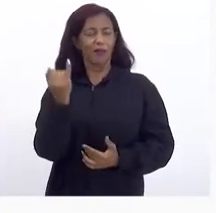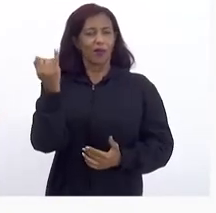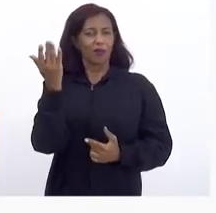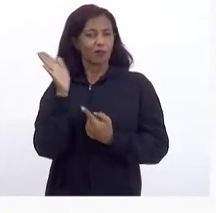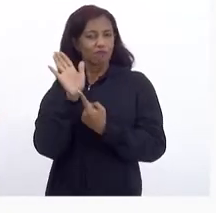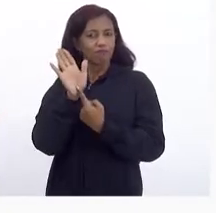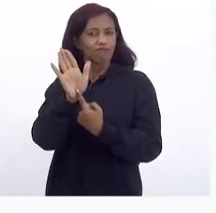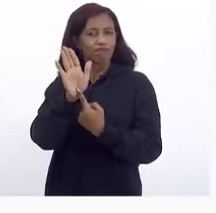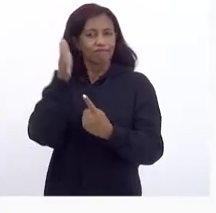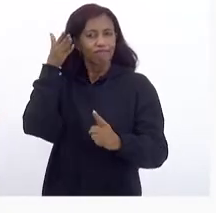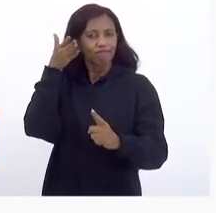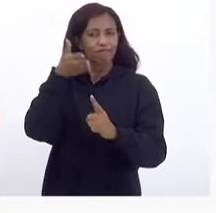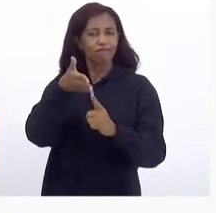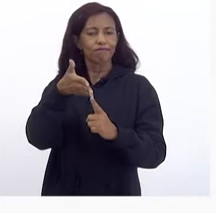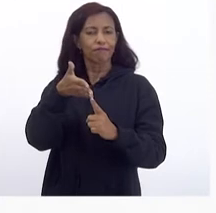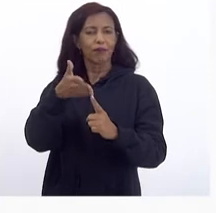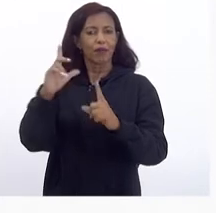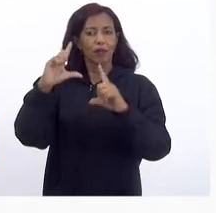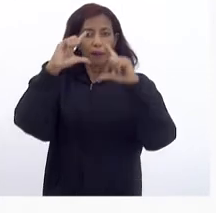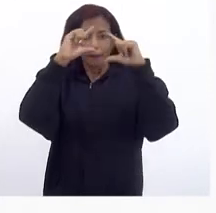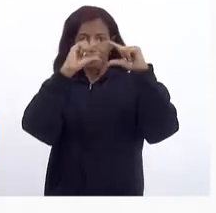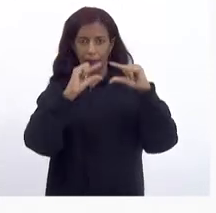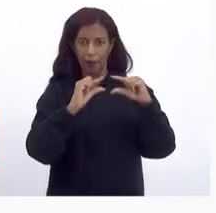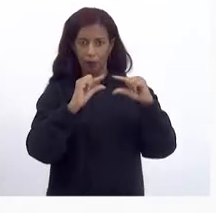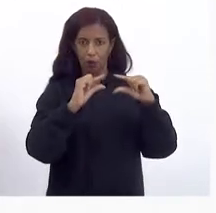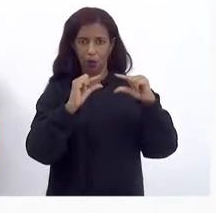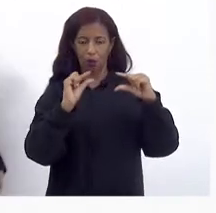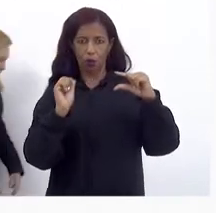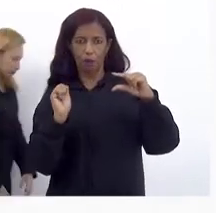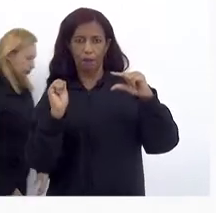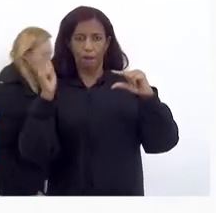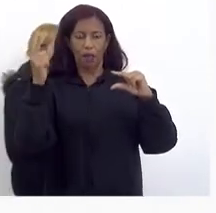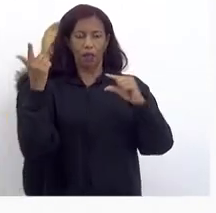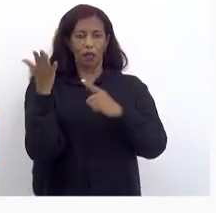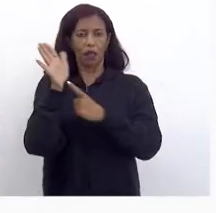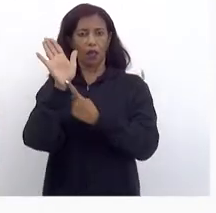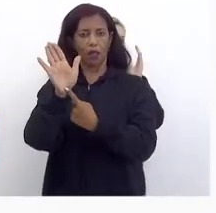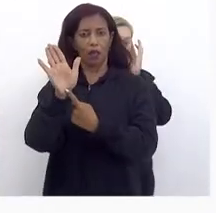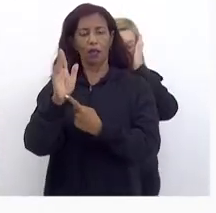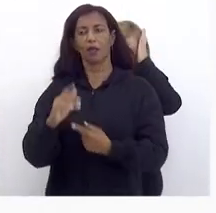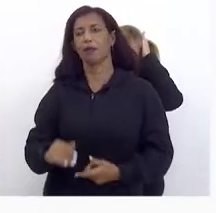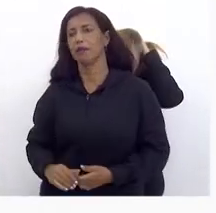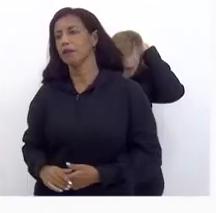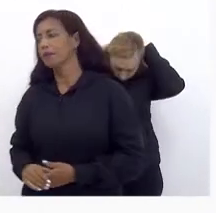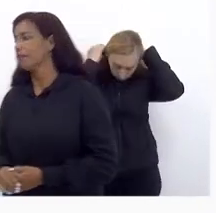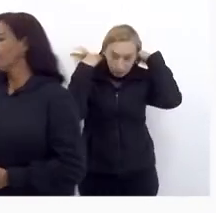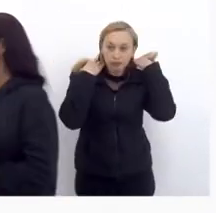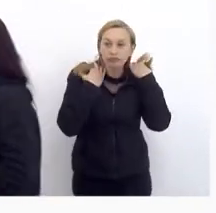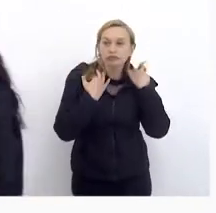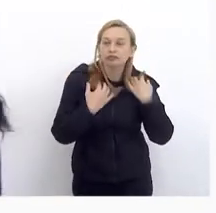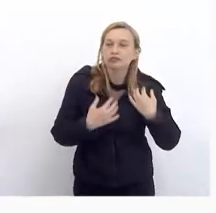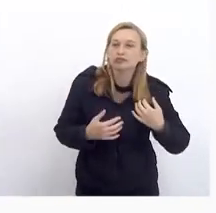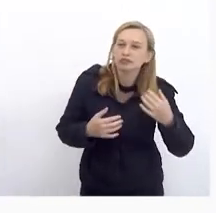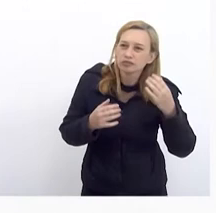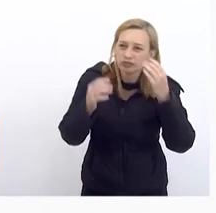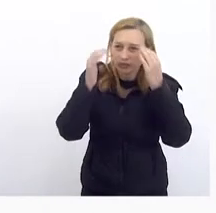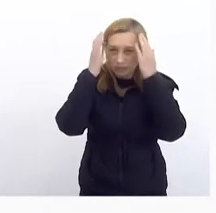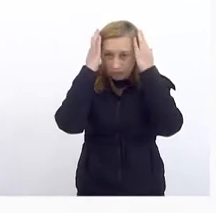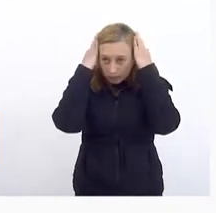Que ela está Um pouco Menor Do que foi Apresentado E A gente tem Algumas